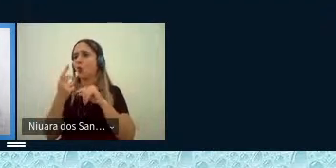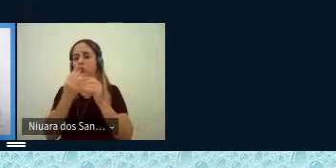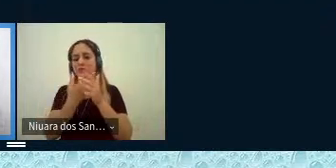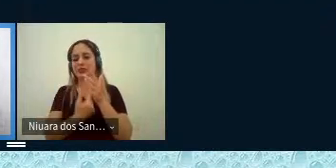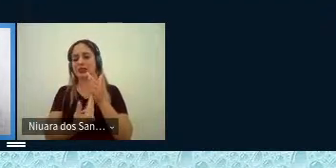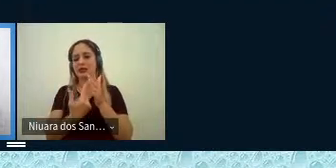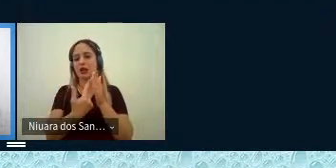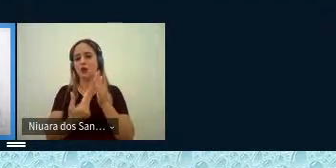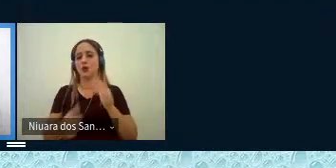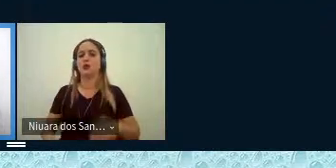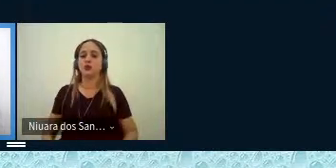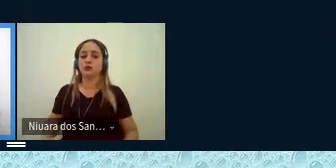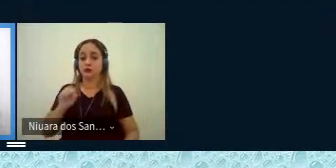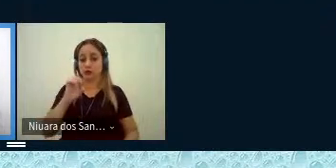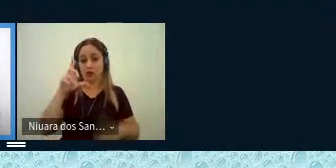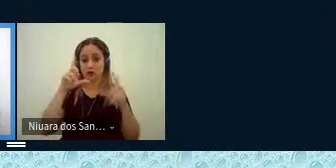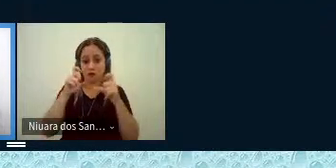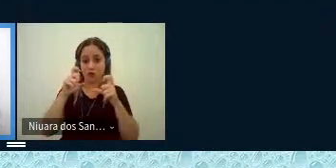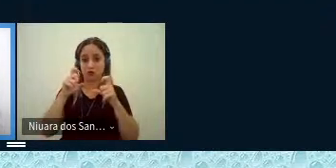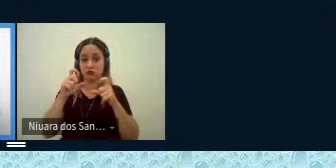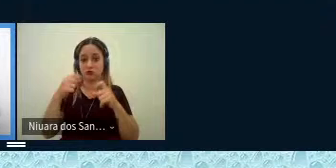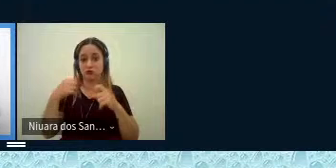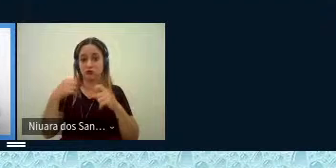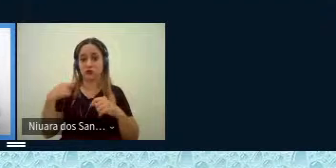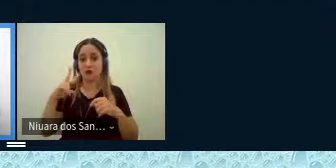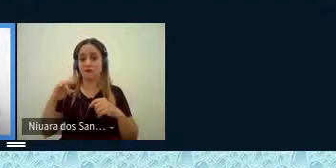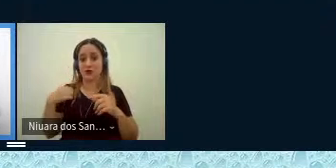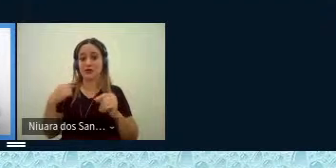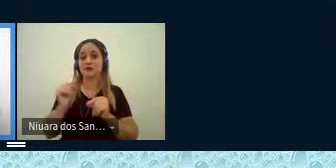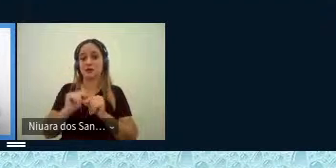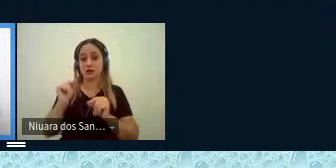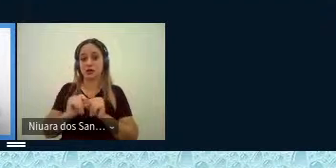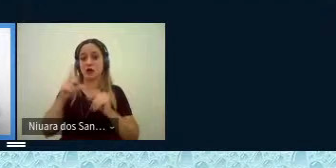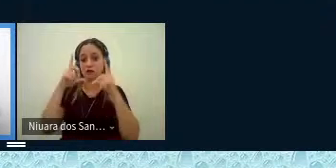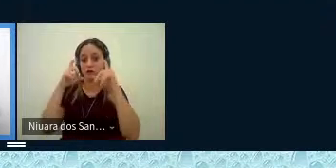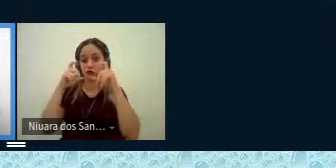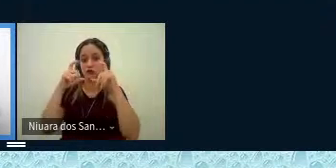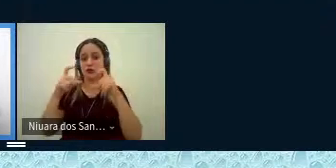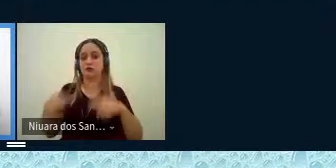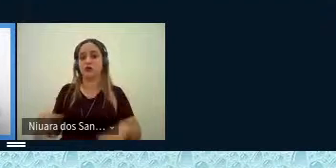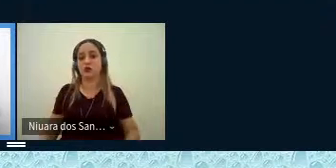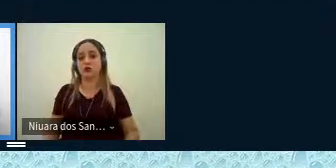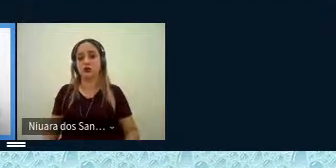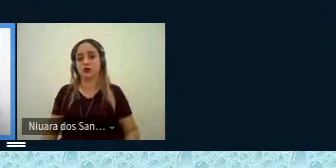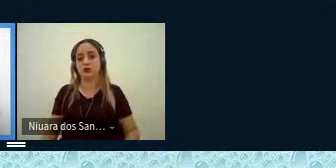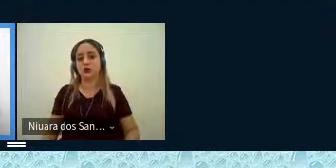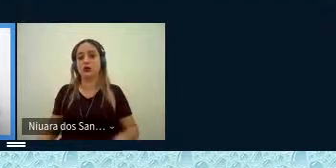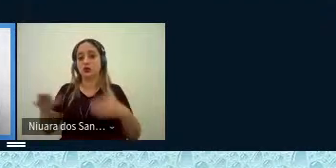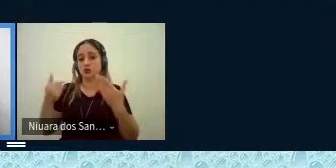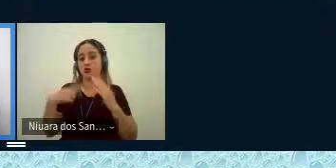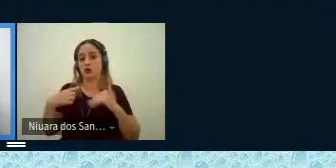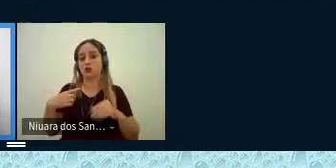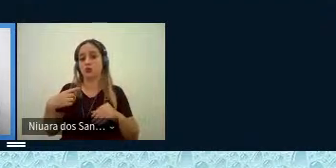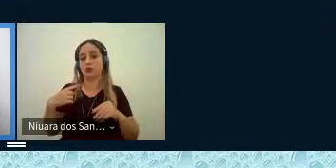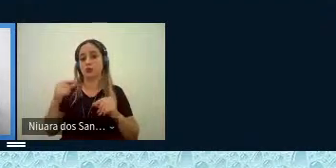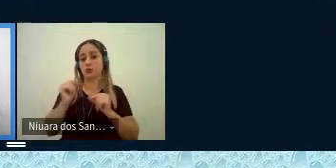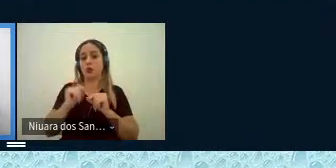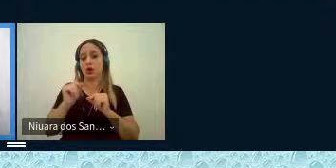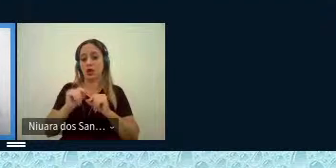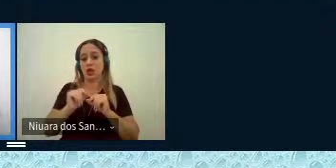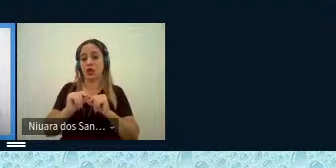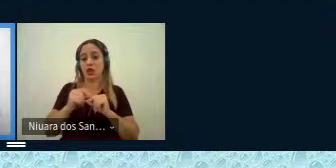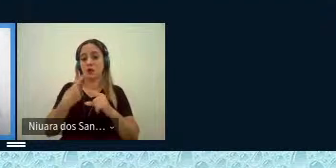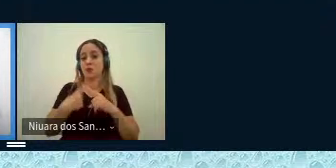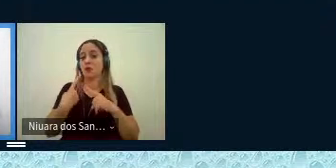desenhos se você escolher fotografias você vai ter que fazer os registros por conta dos direitos autorais ou